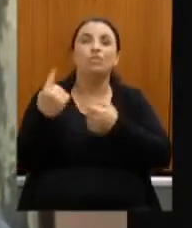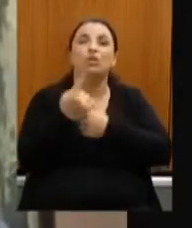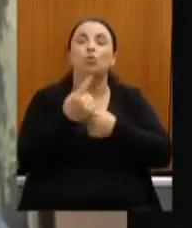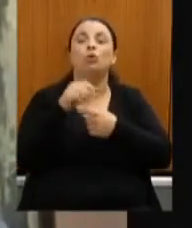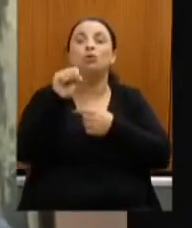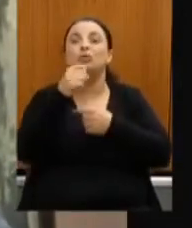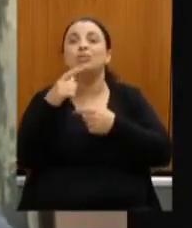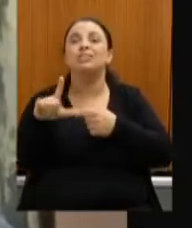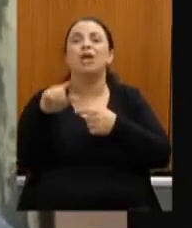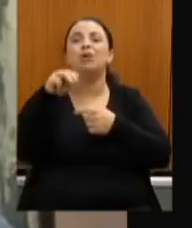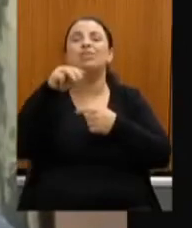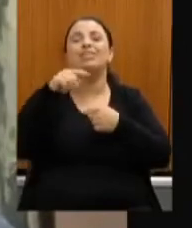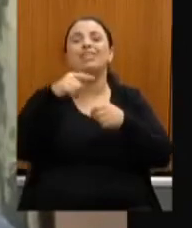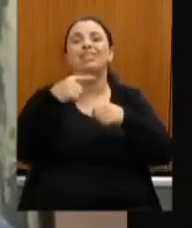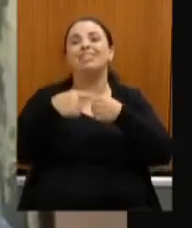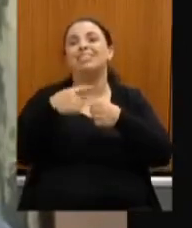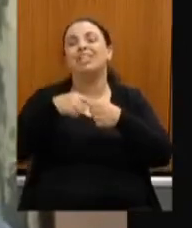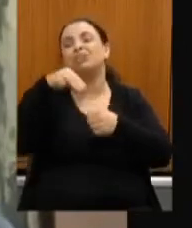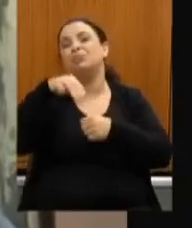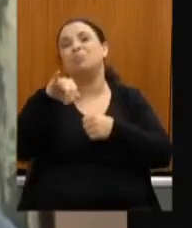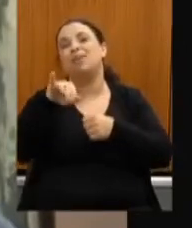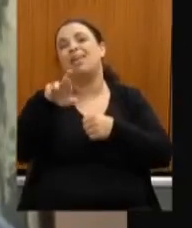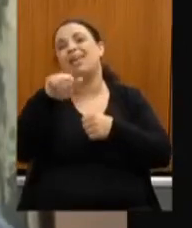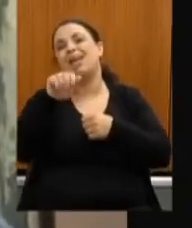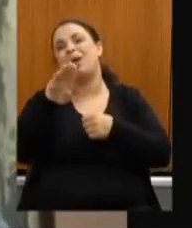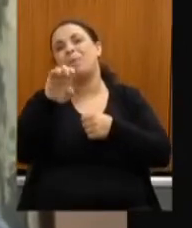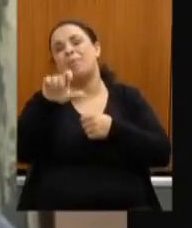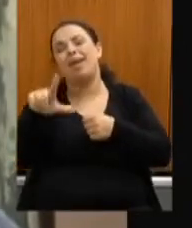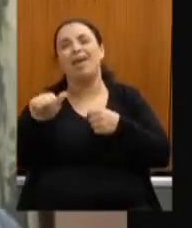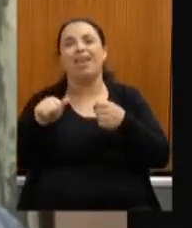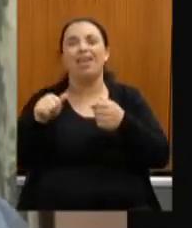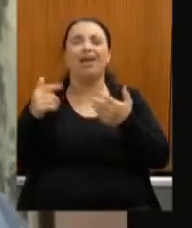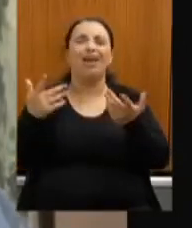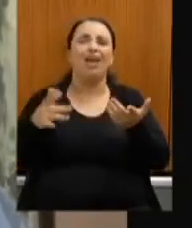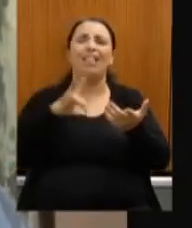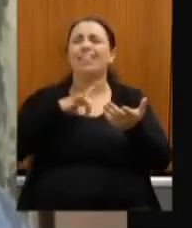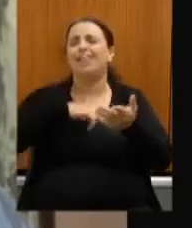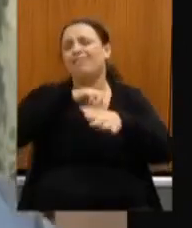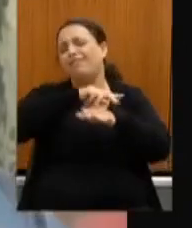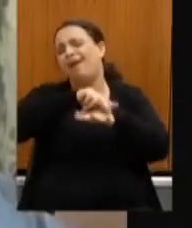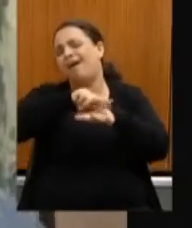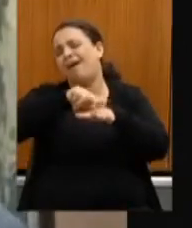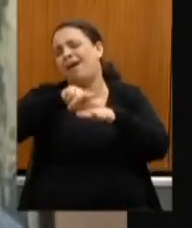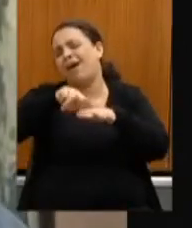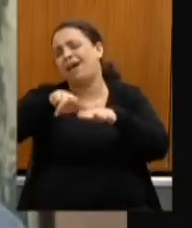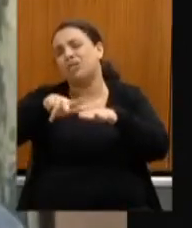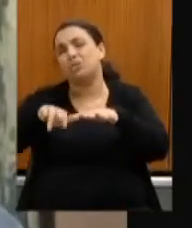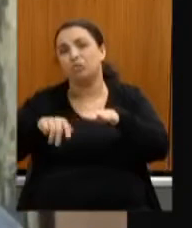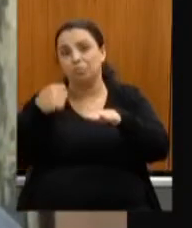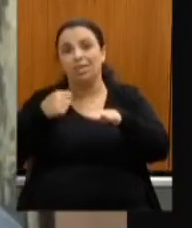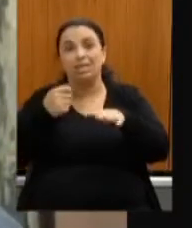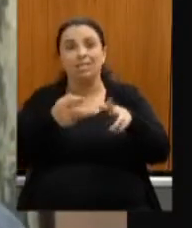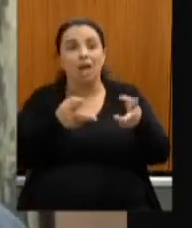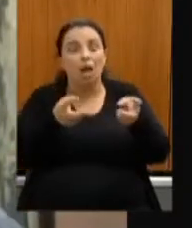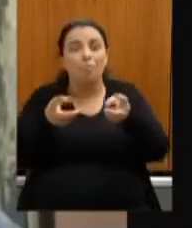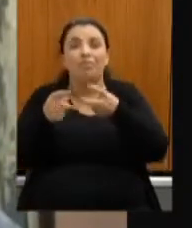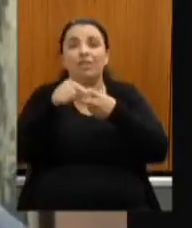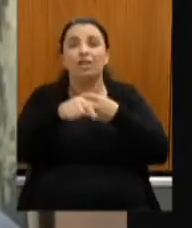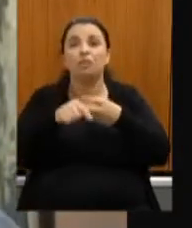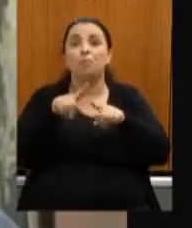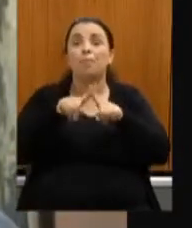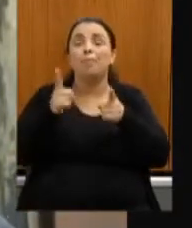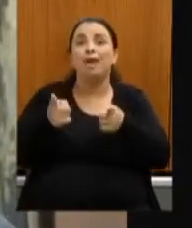enfim nós temos aí é é um sabe um aproveitamento de tudo isso agora o dinheiro tem que chegar